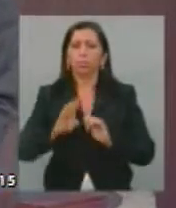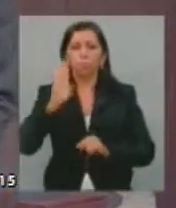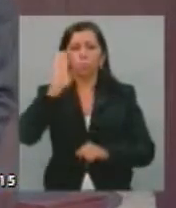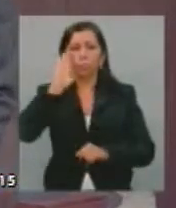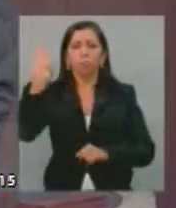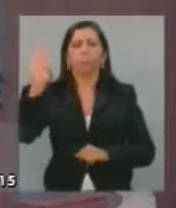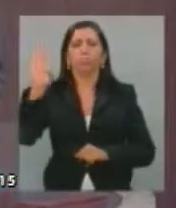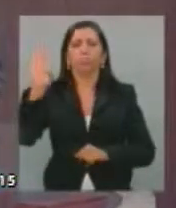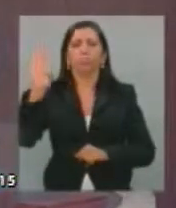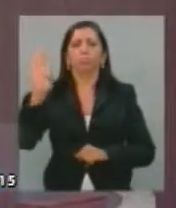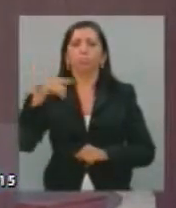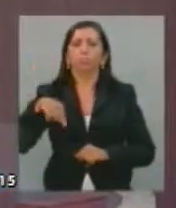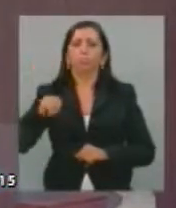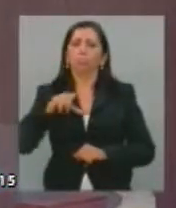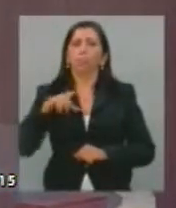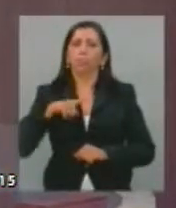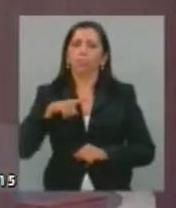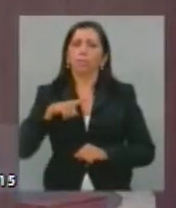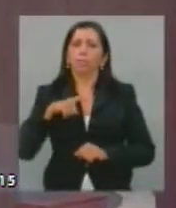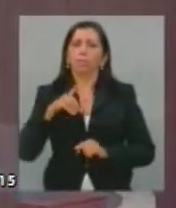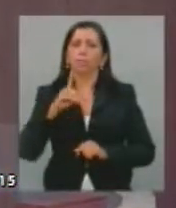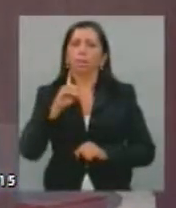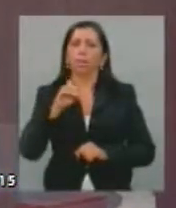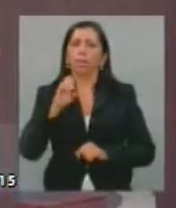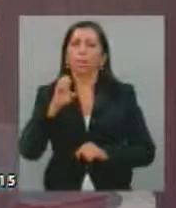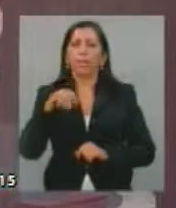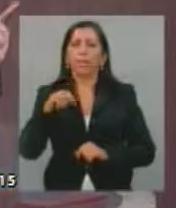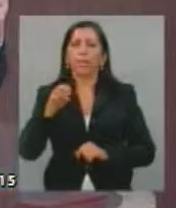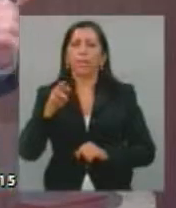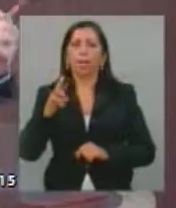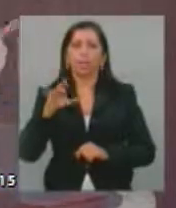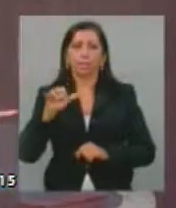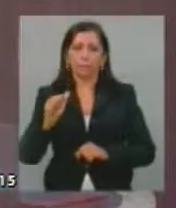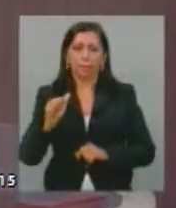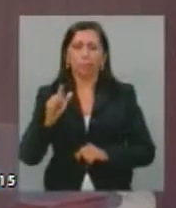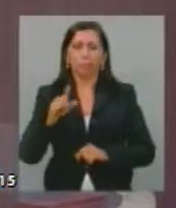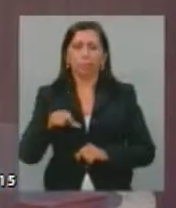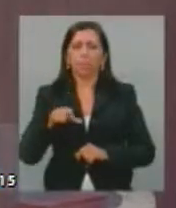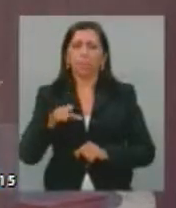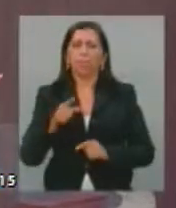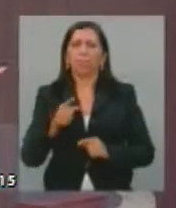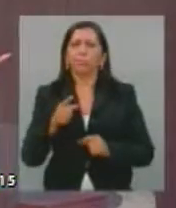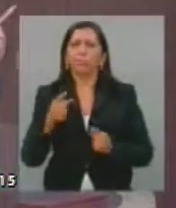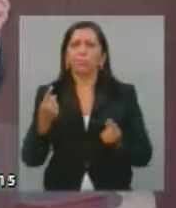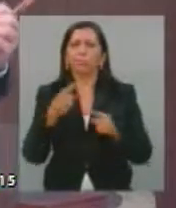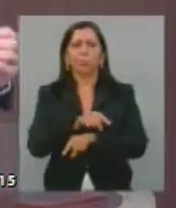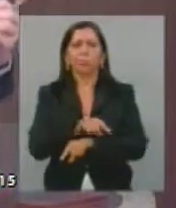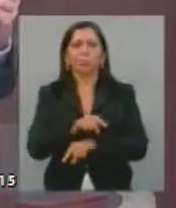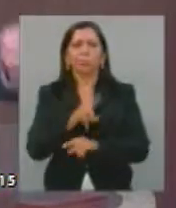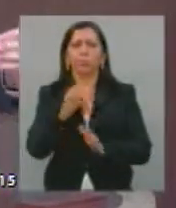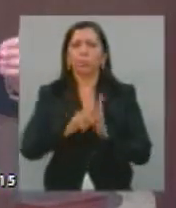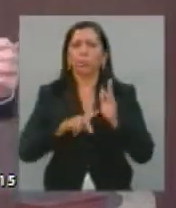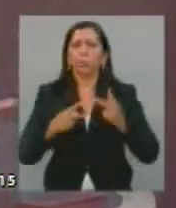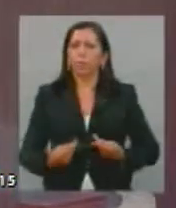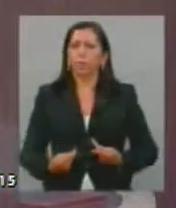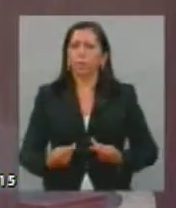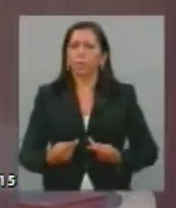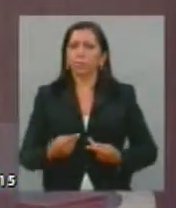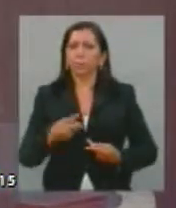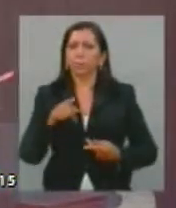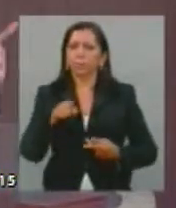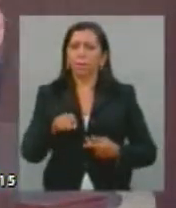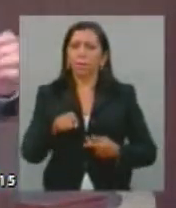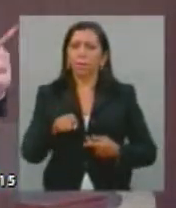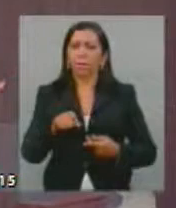para a democracia. A invenção dos direitos humanos, a invenção de uma ferramenta